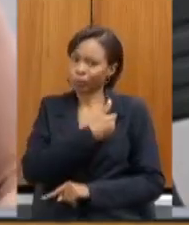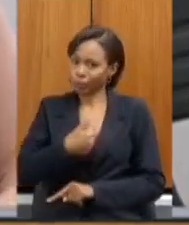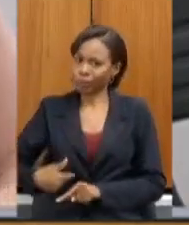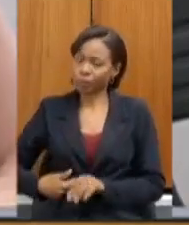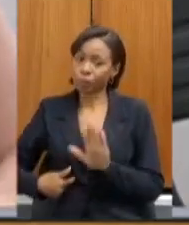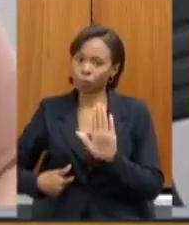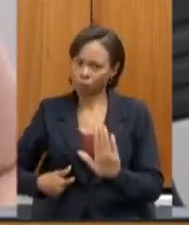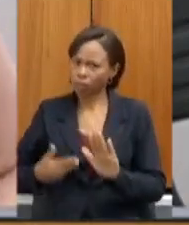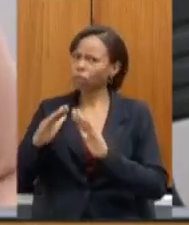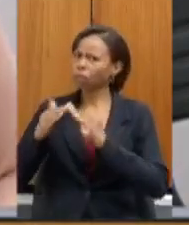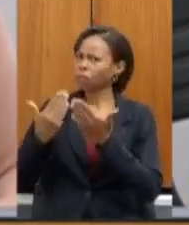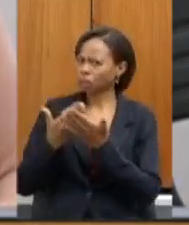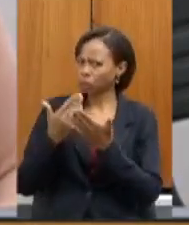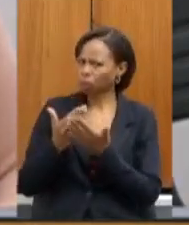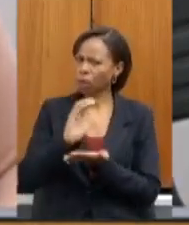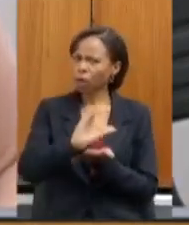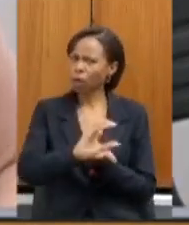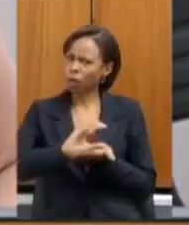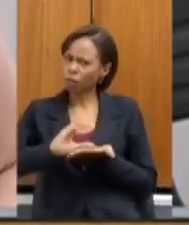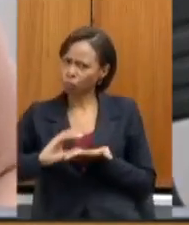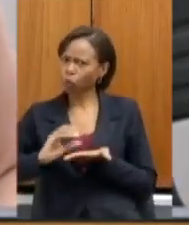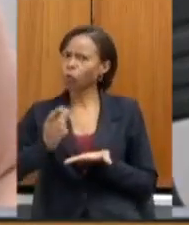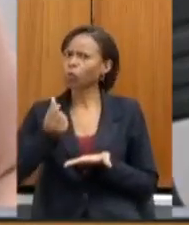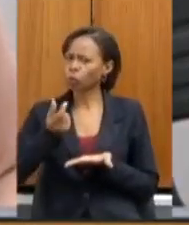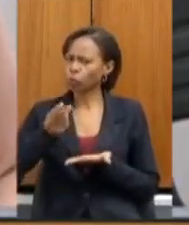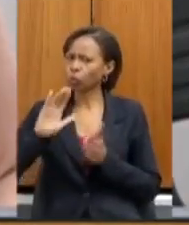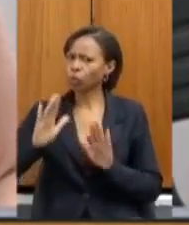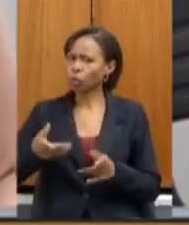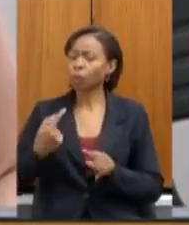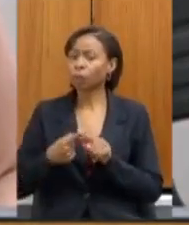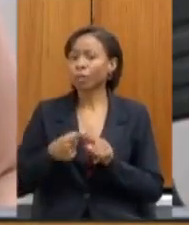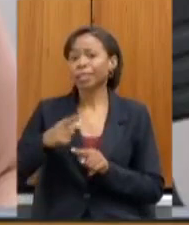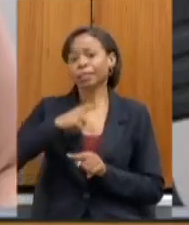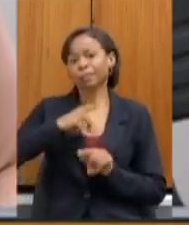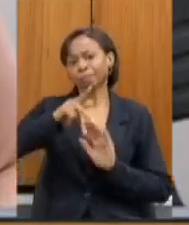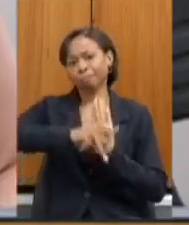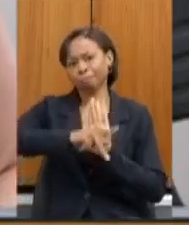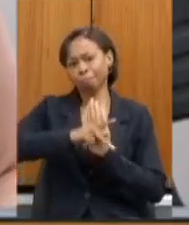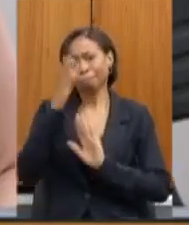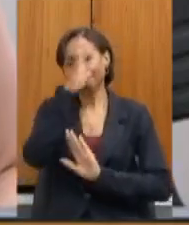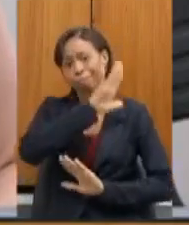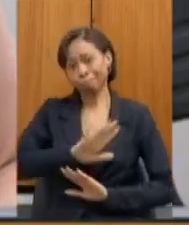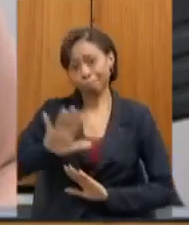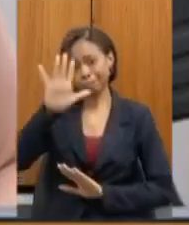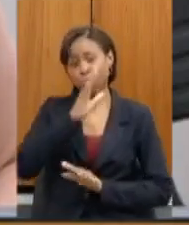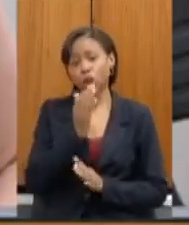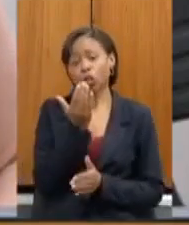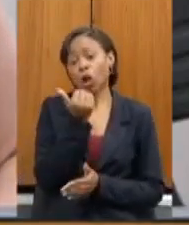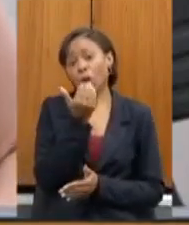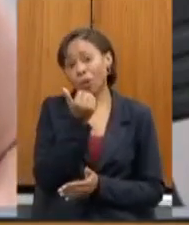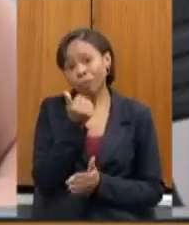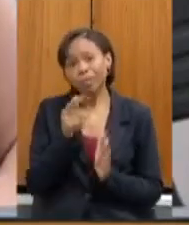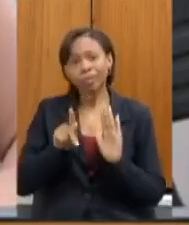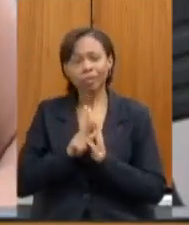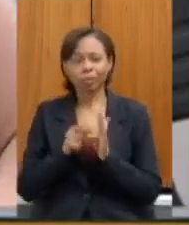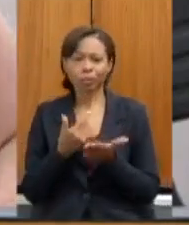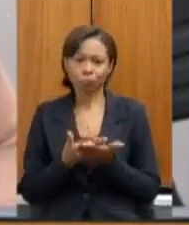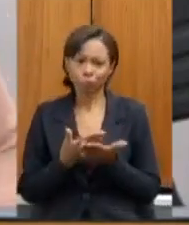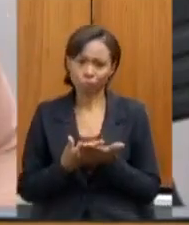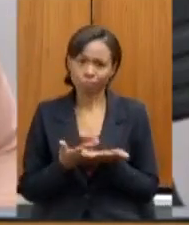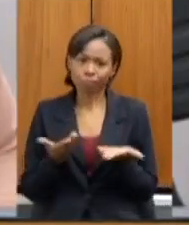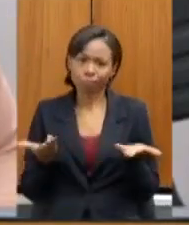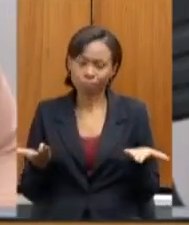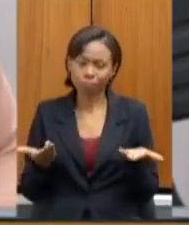receberam recursos porque existe um programa nacional de alimentação escolar exatamente pelo acompanhamento